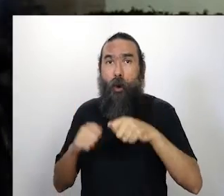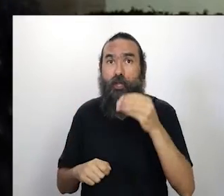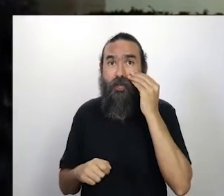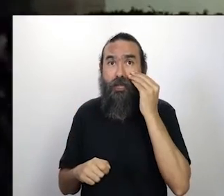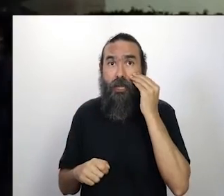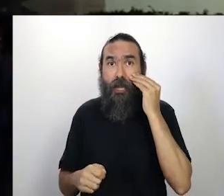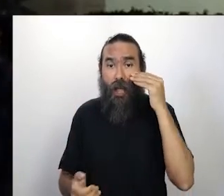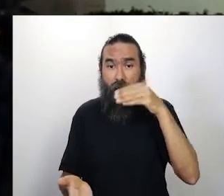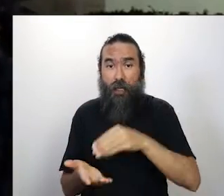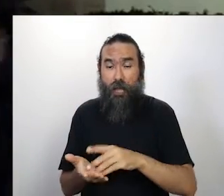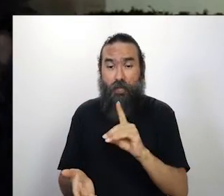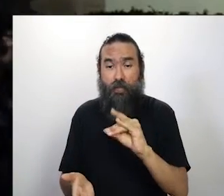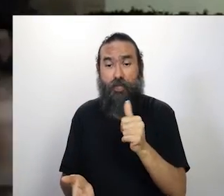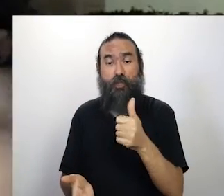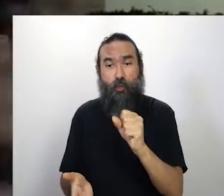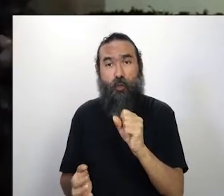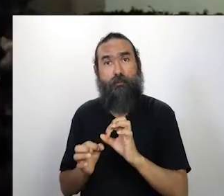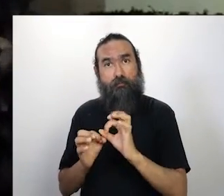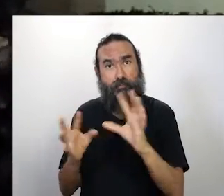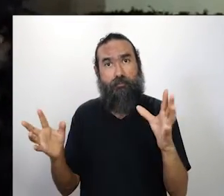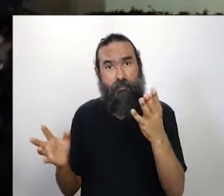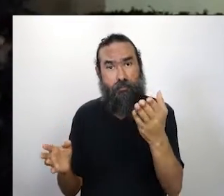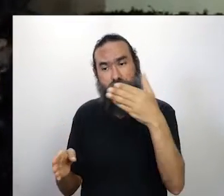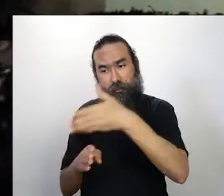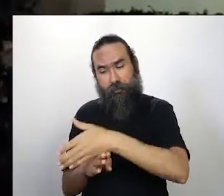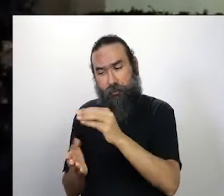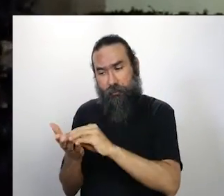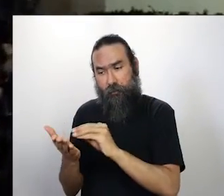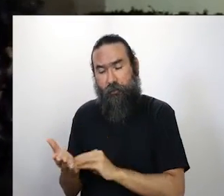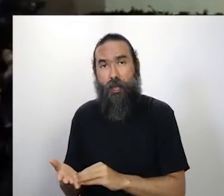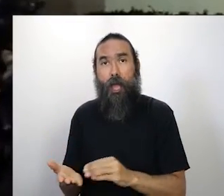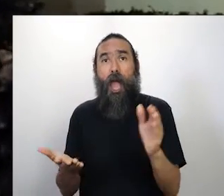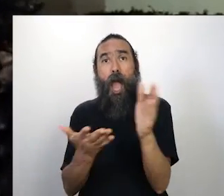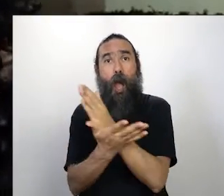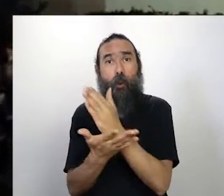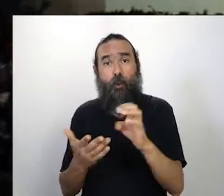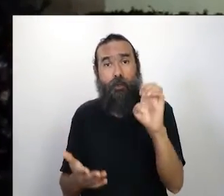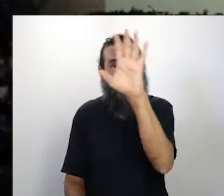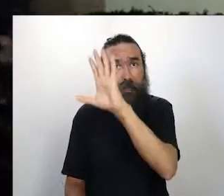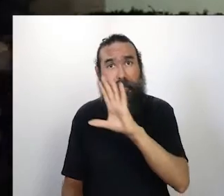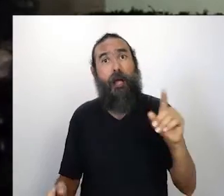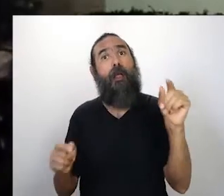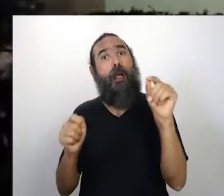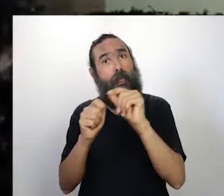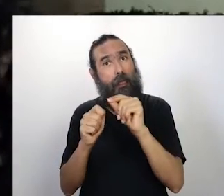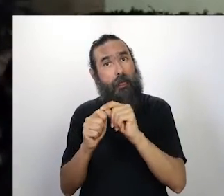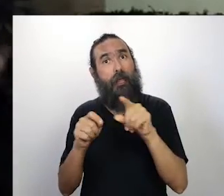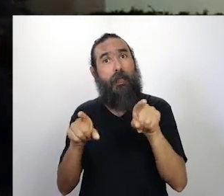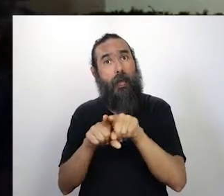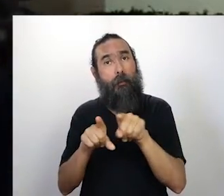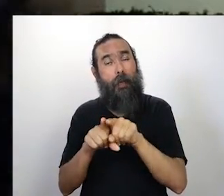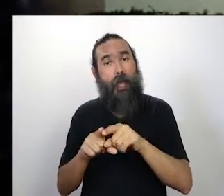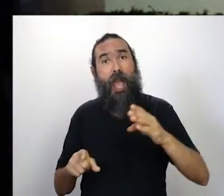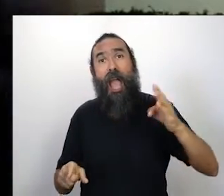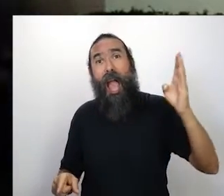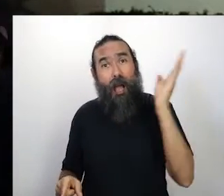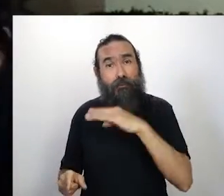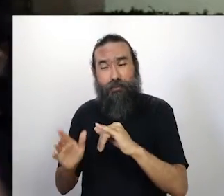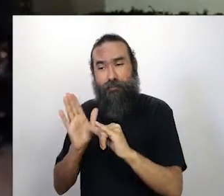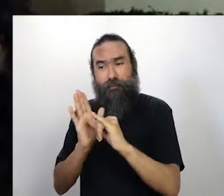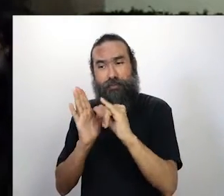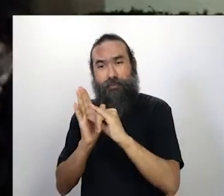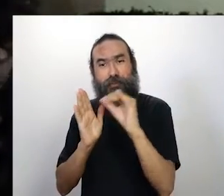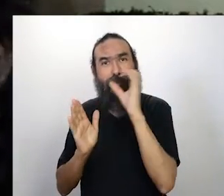18, também aberto, alguns estados lançaram também alguns editais emergenciais para tentar ajudar de alguma